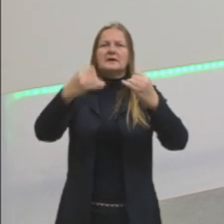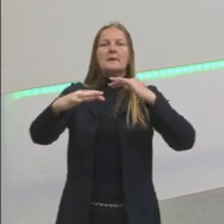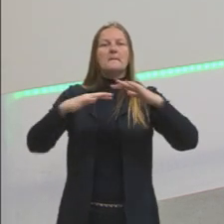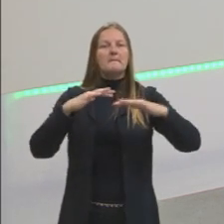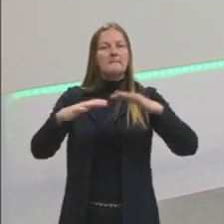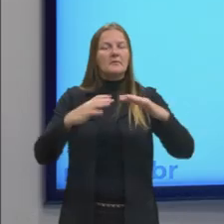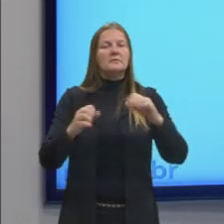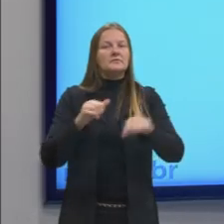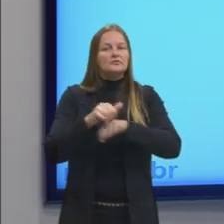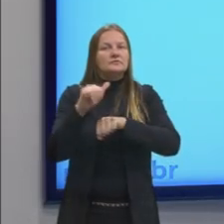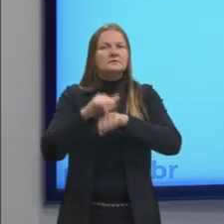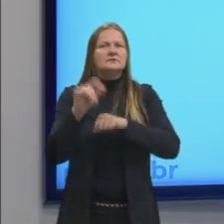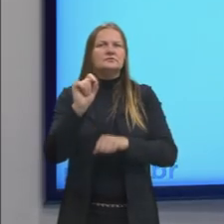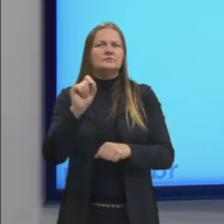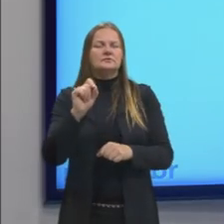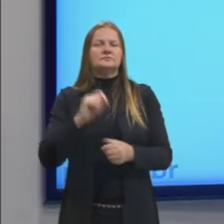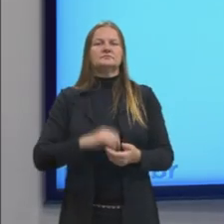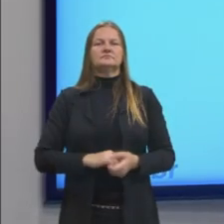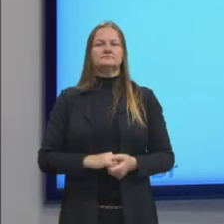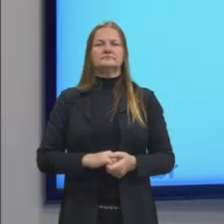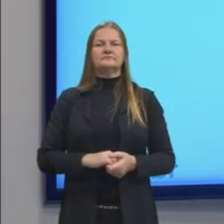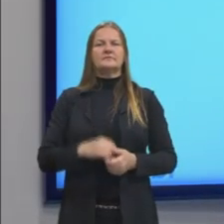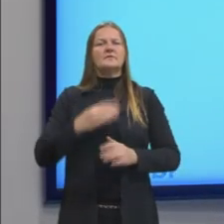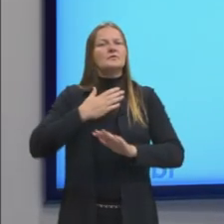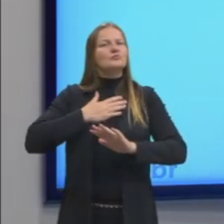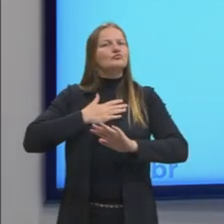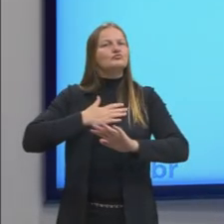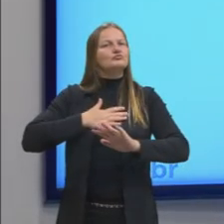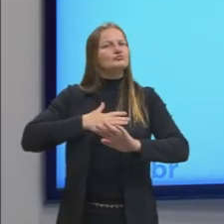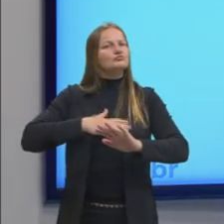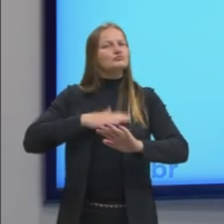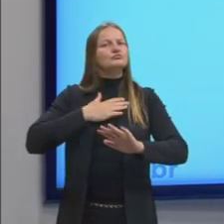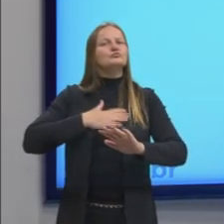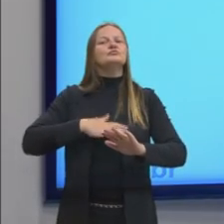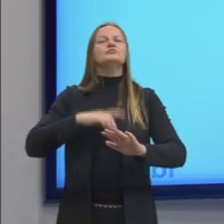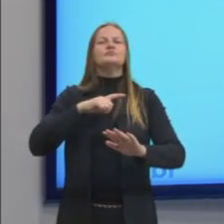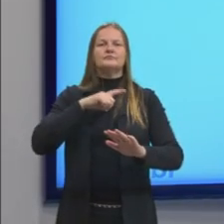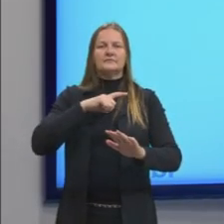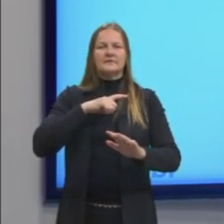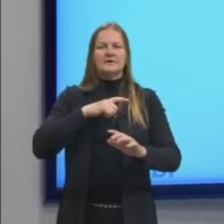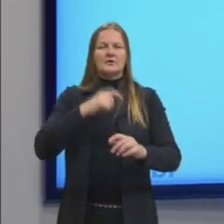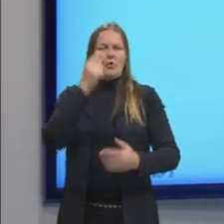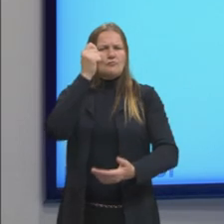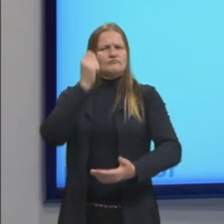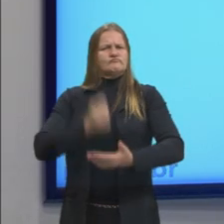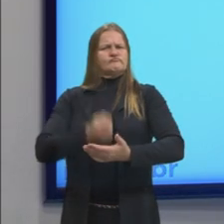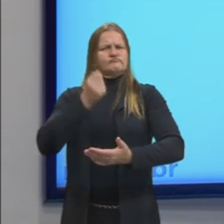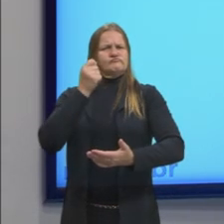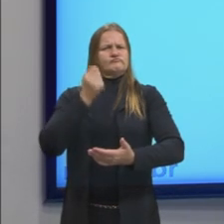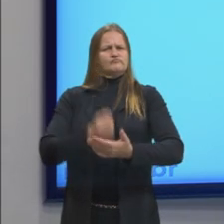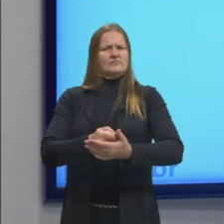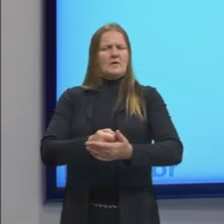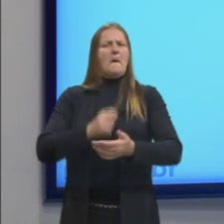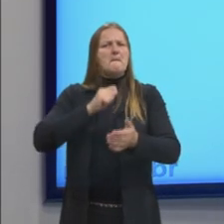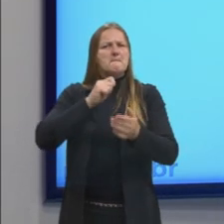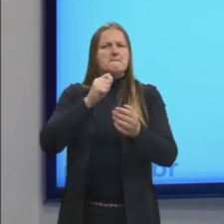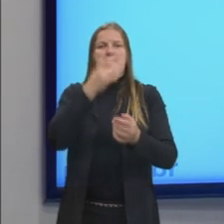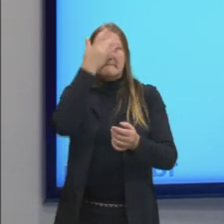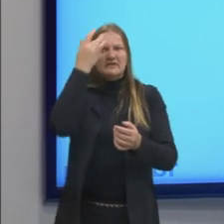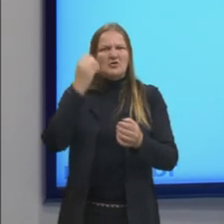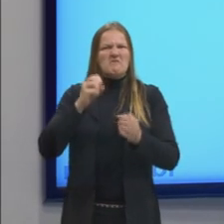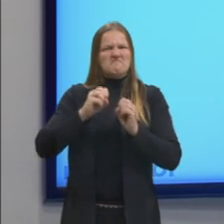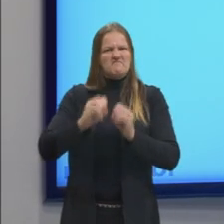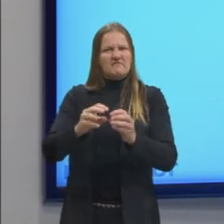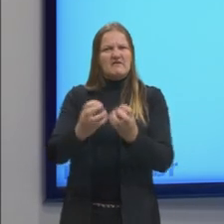acontece, mas ele é relativamente cauteloso. Tem o Tribunal da Inquisição aqui que vai mandar uma galera para a fogueira. Então, passamos do